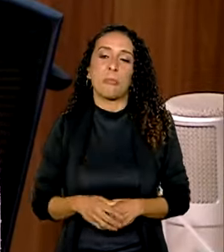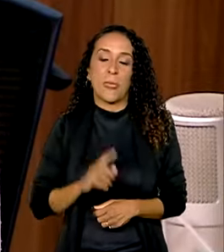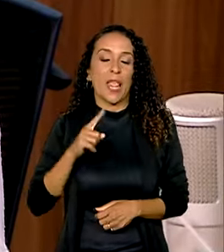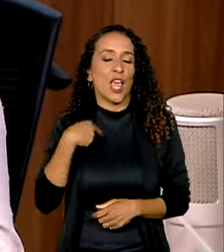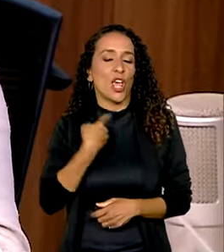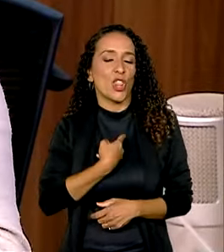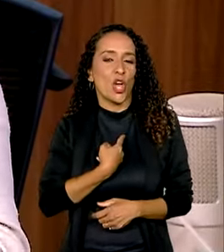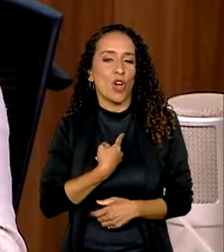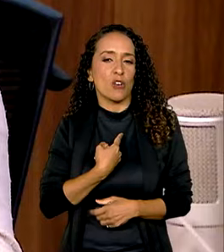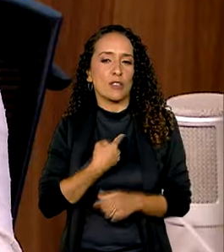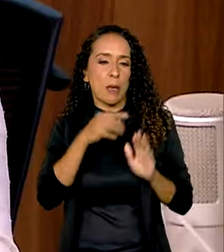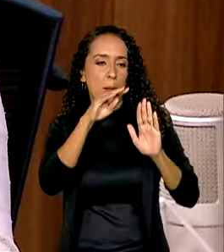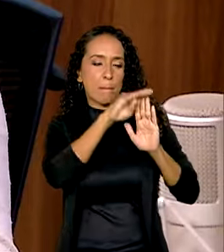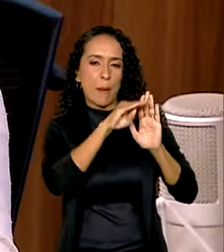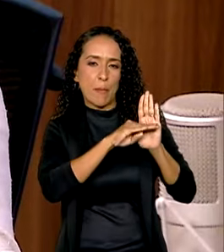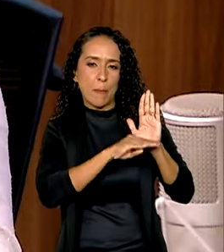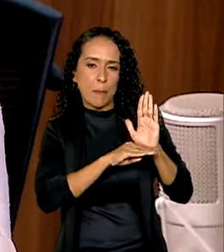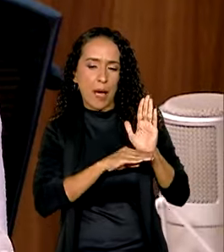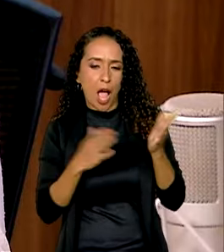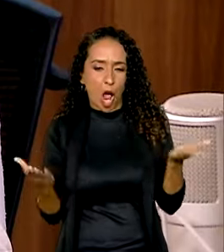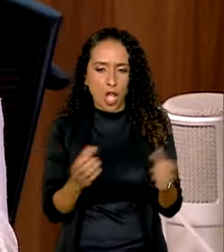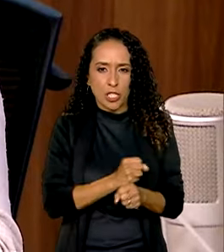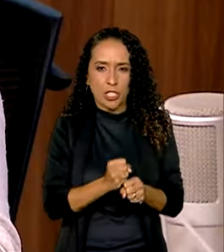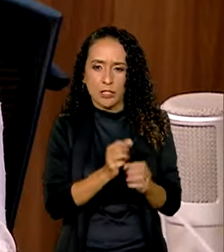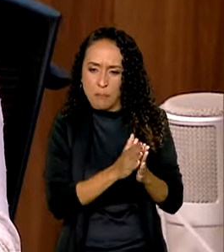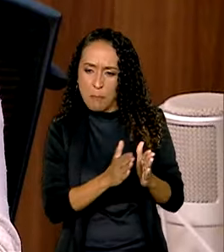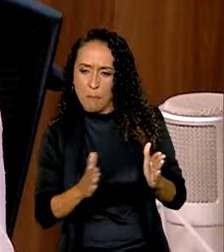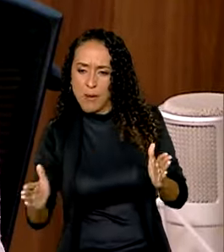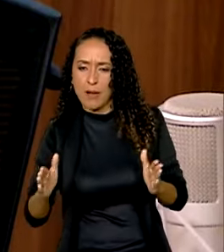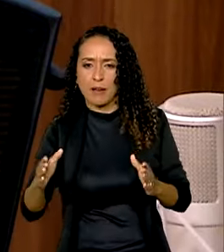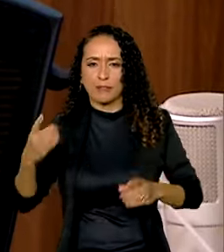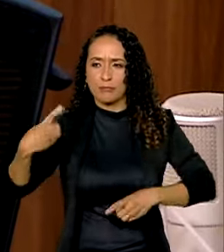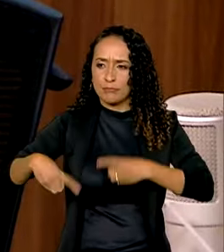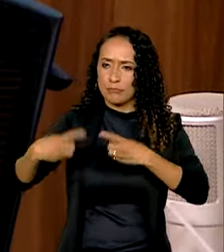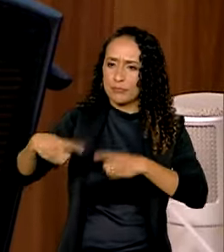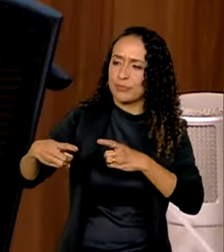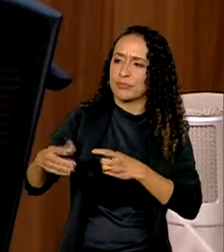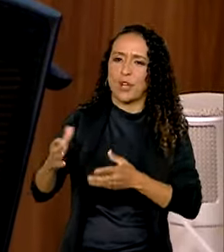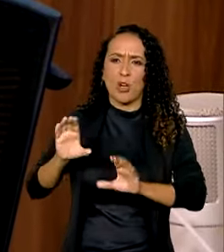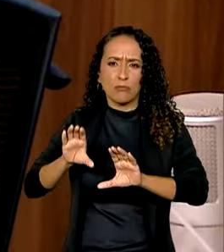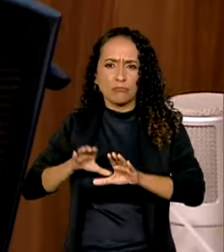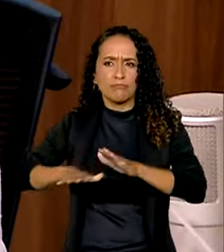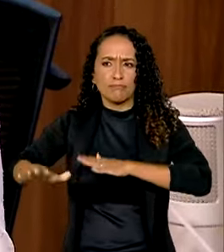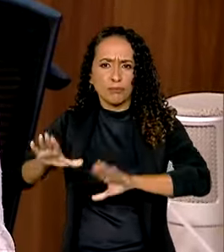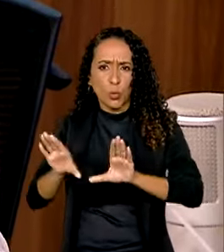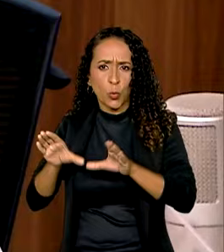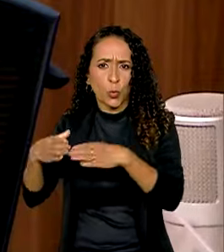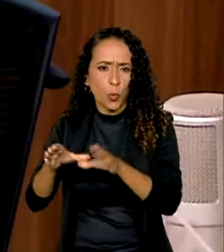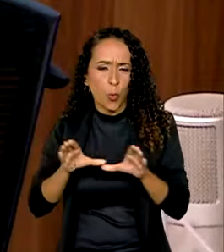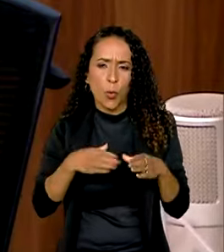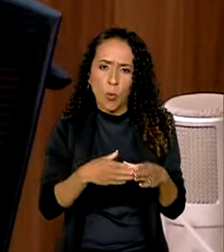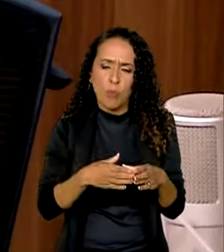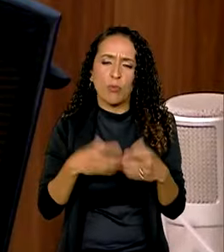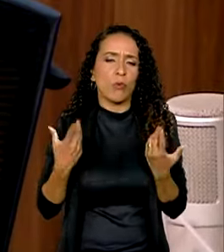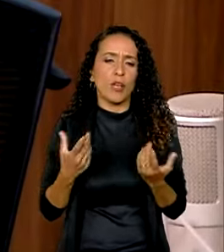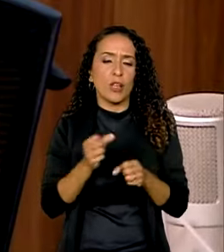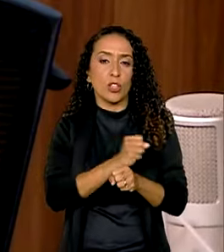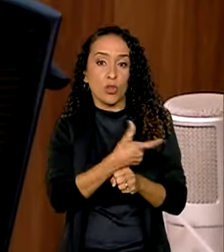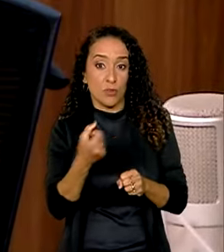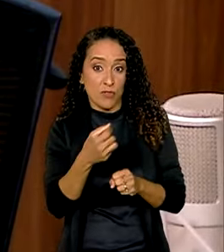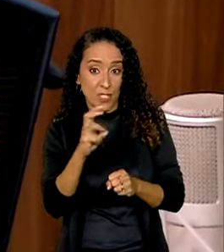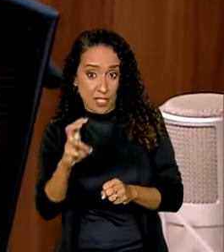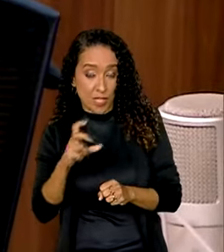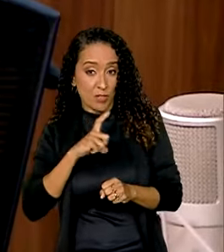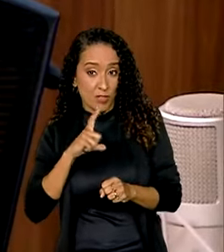definimos esse ano fazer um processo de diálogo permanente com os movimentos, considerando que em 2025 nós